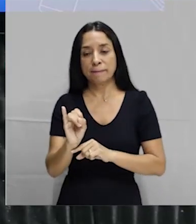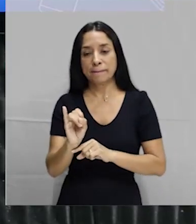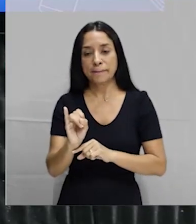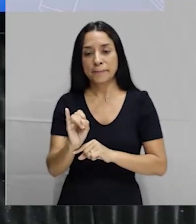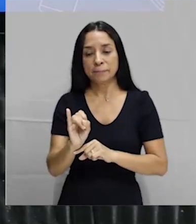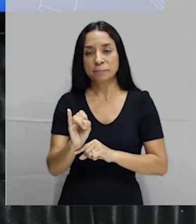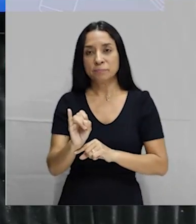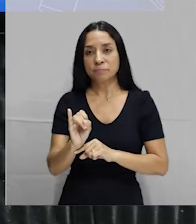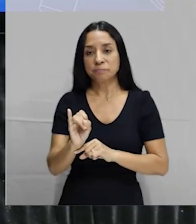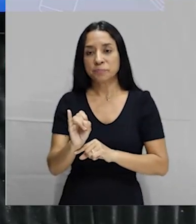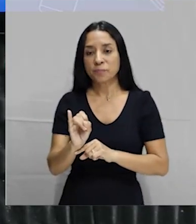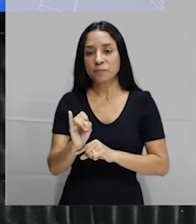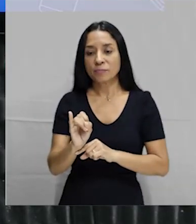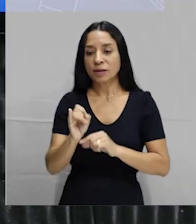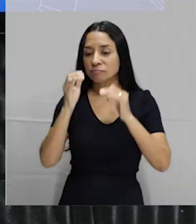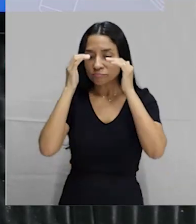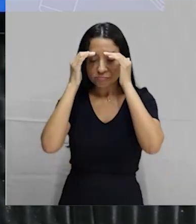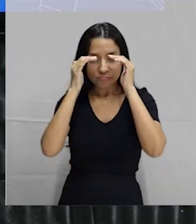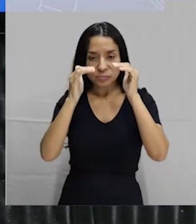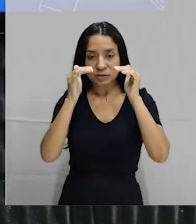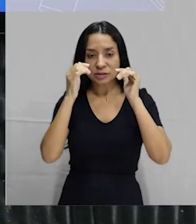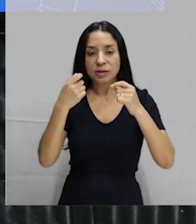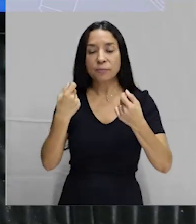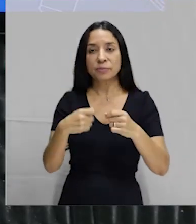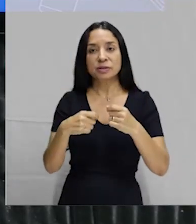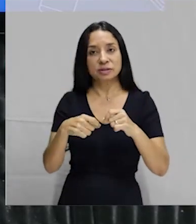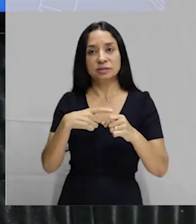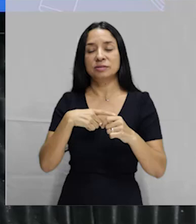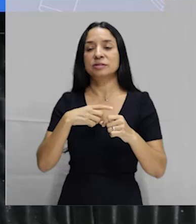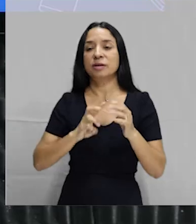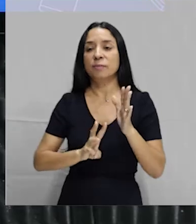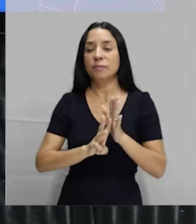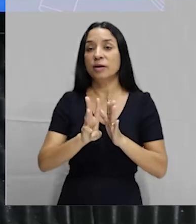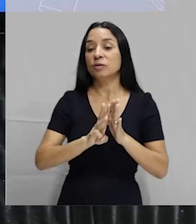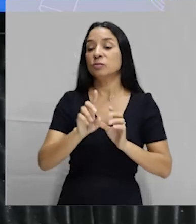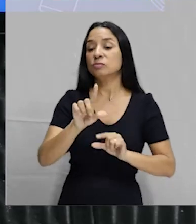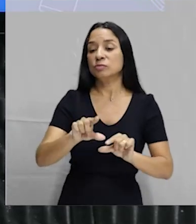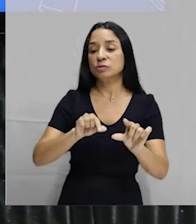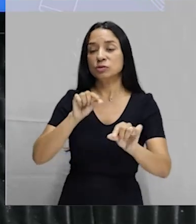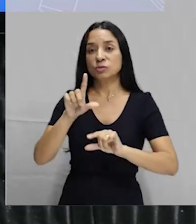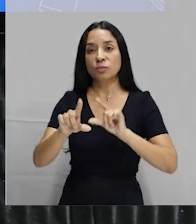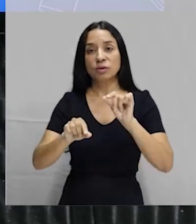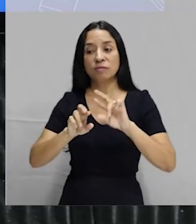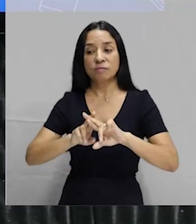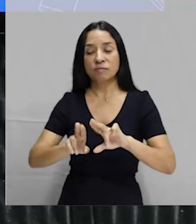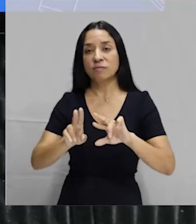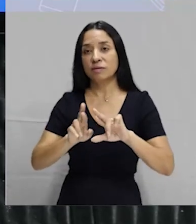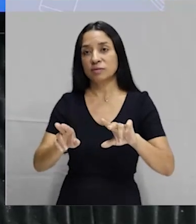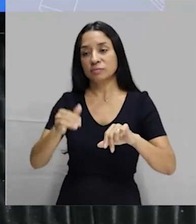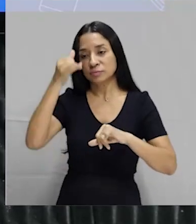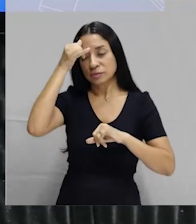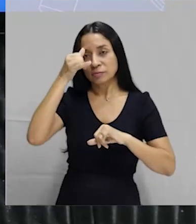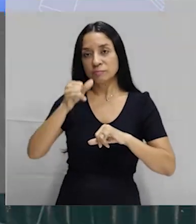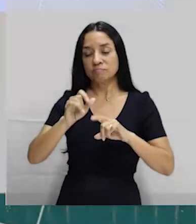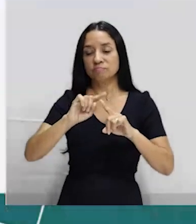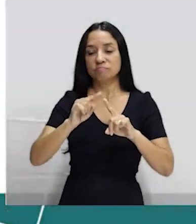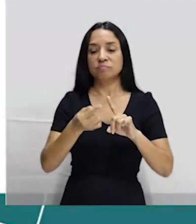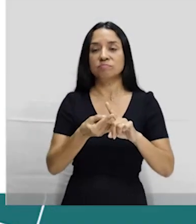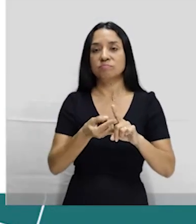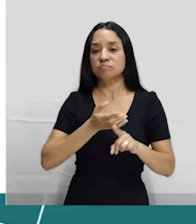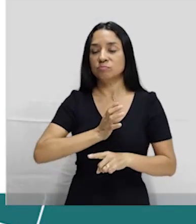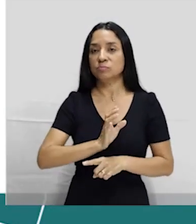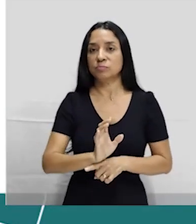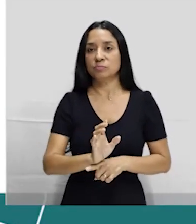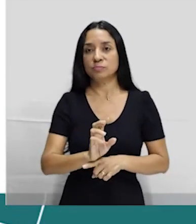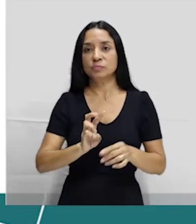obedecer, vai ter que lançar a mão de métodos alternativos para evitar a gravidez indesejada. E